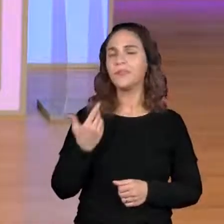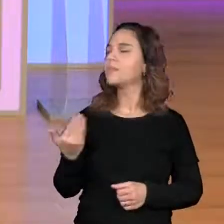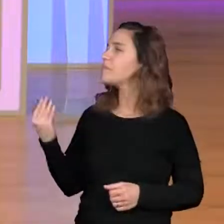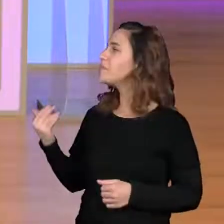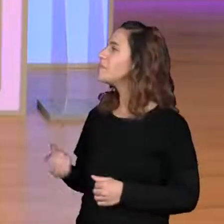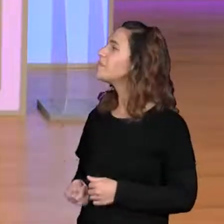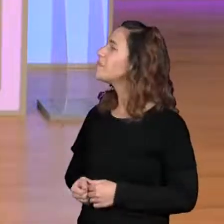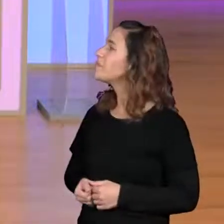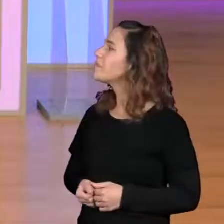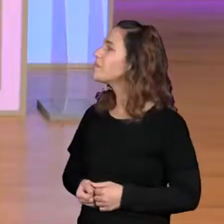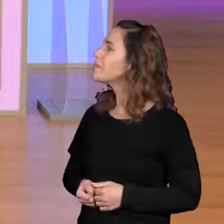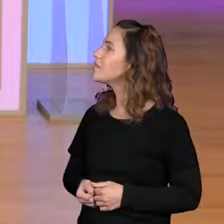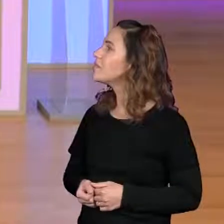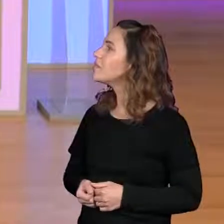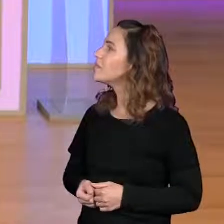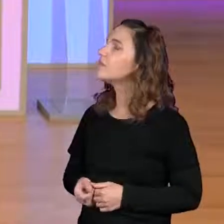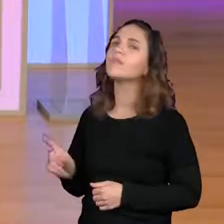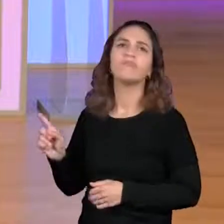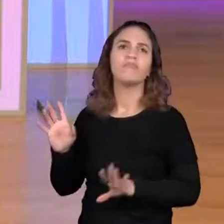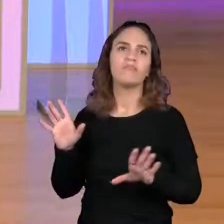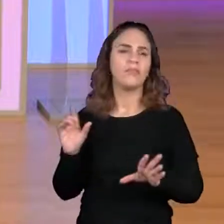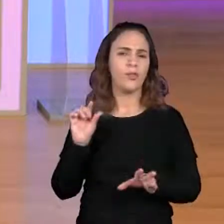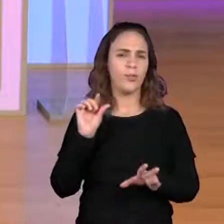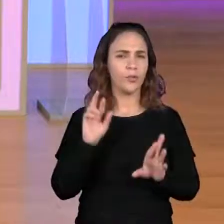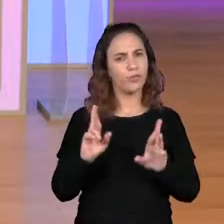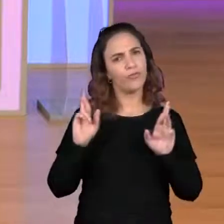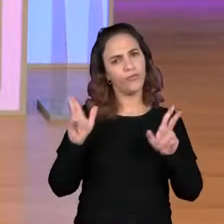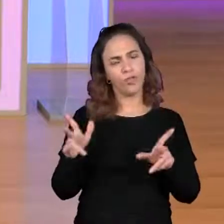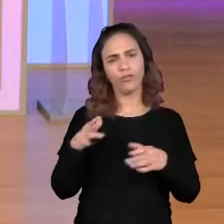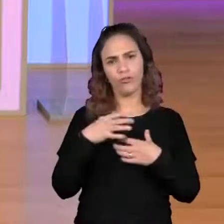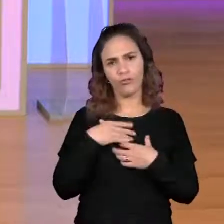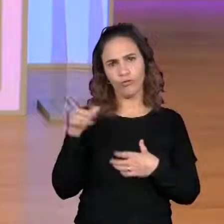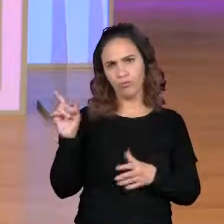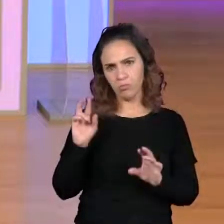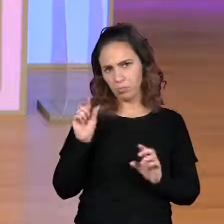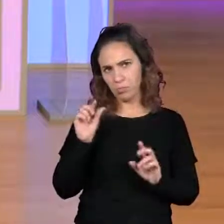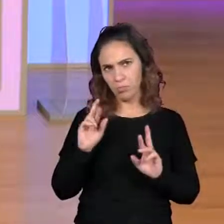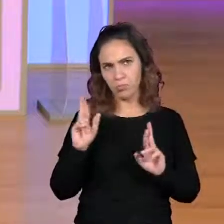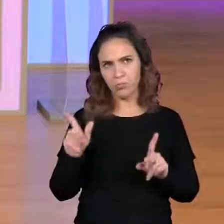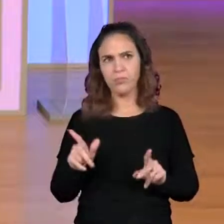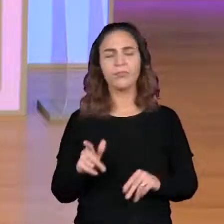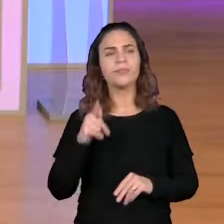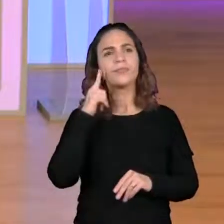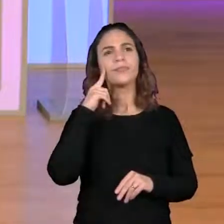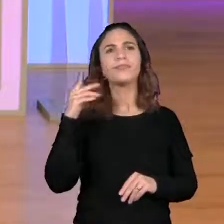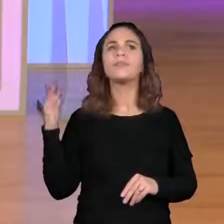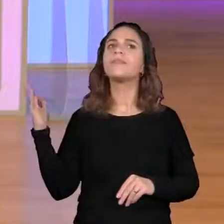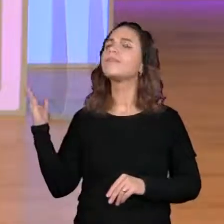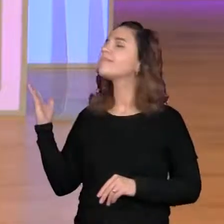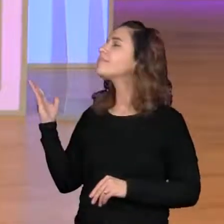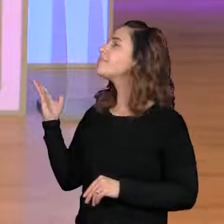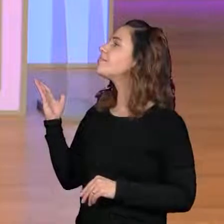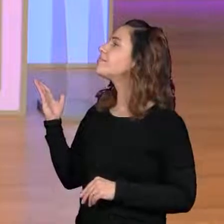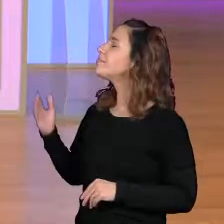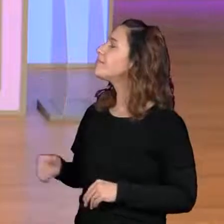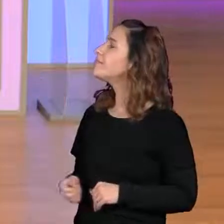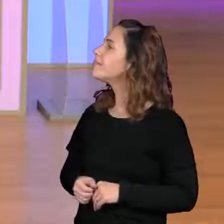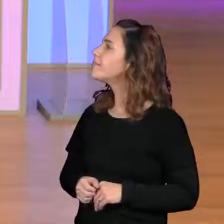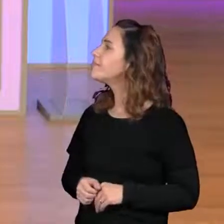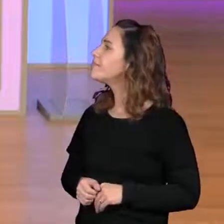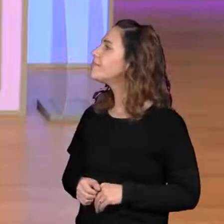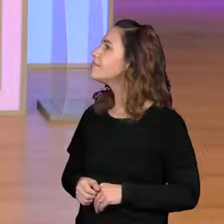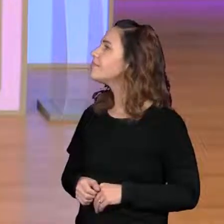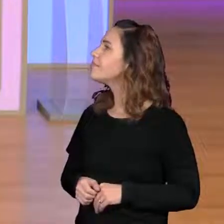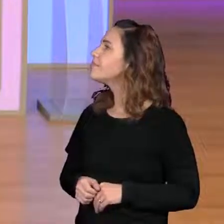que não funciona do mesmo jeito, ela tem uma outra forma de funcionar, mas também temos a